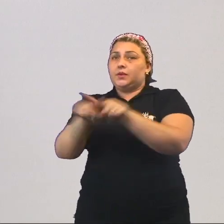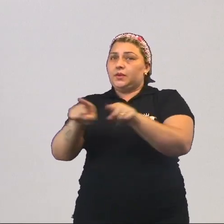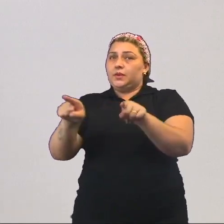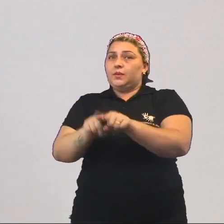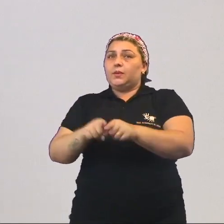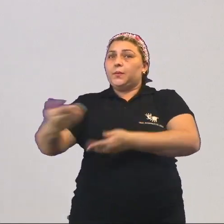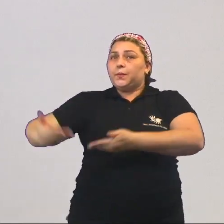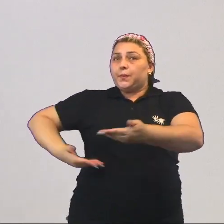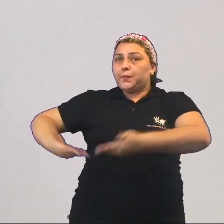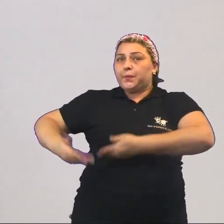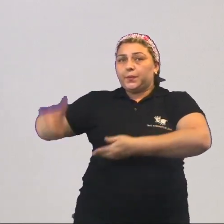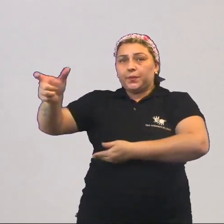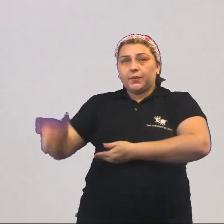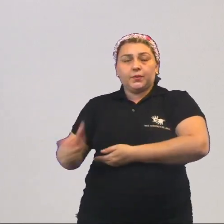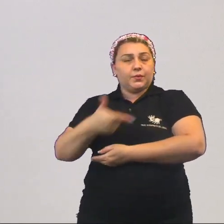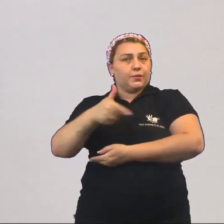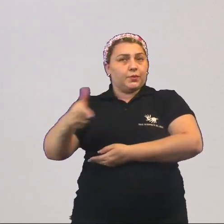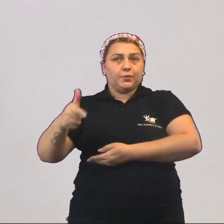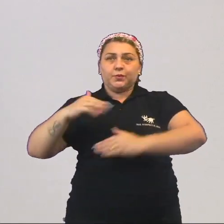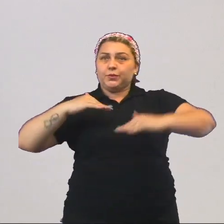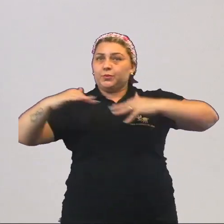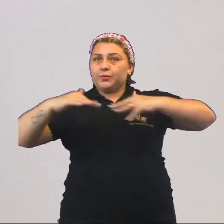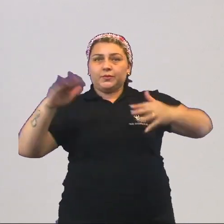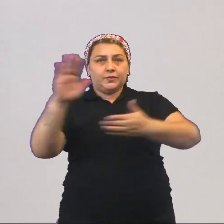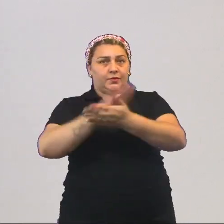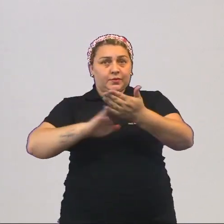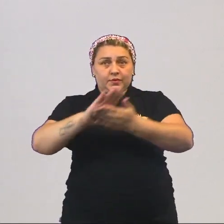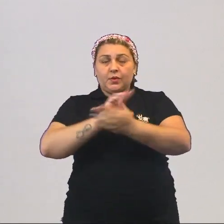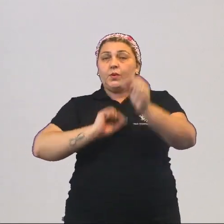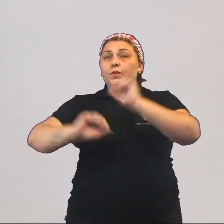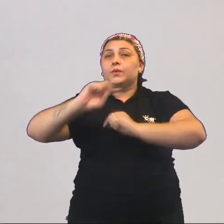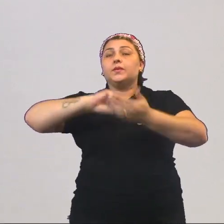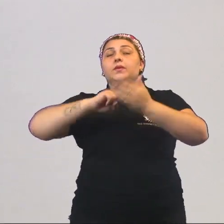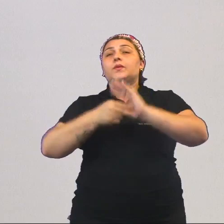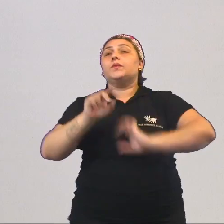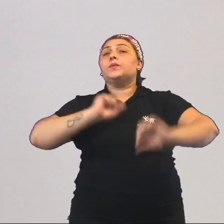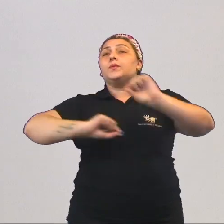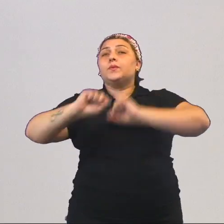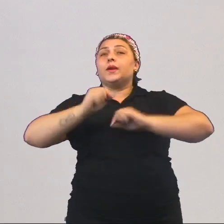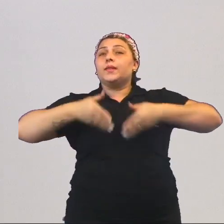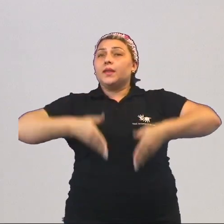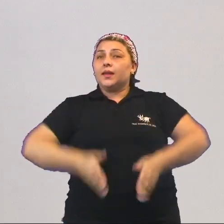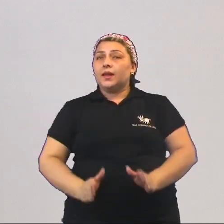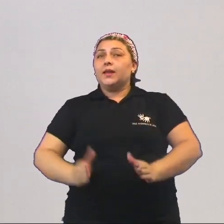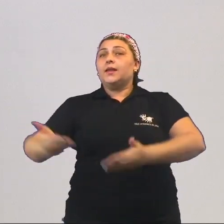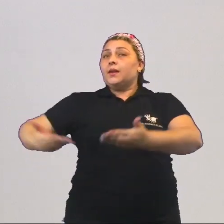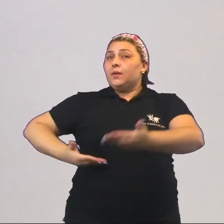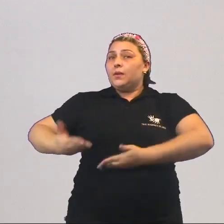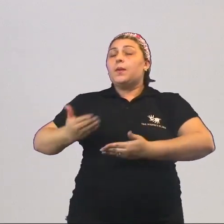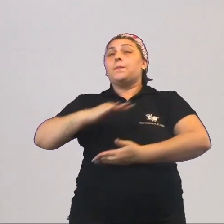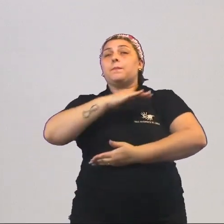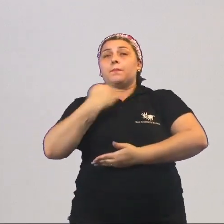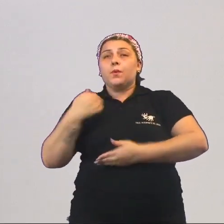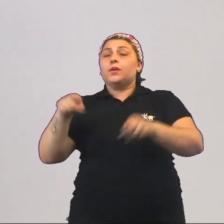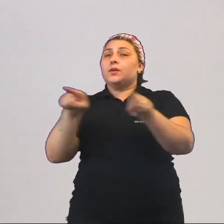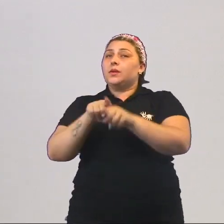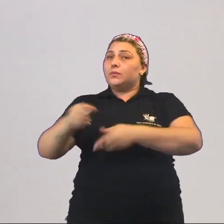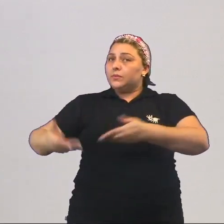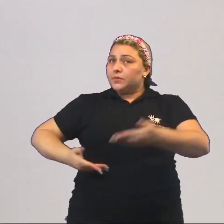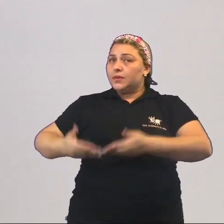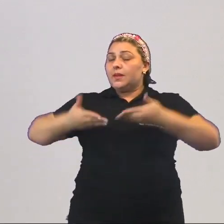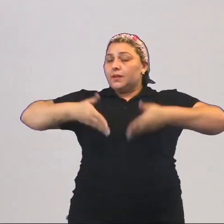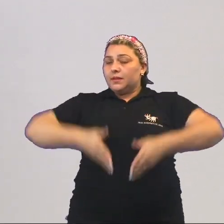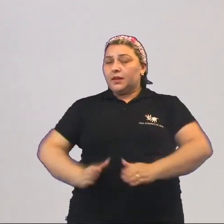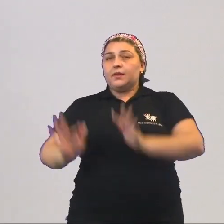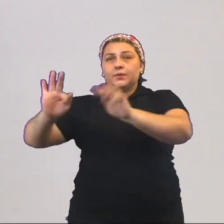o servo. Não existia mobilidade. Isso implica dizer o quê? Nascia servo, morria servo. Nascia